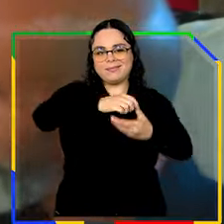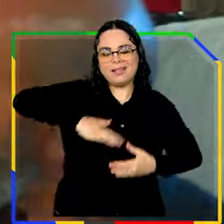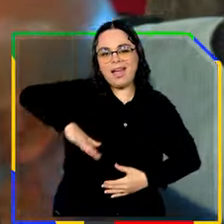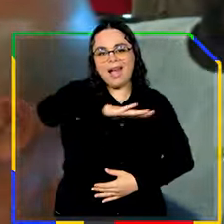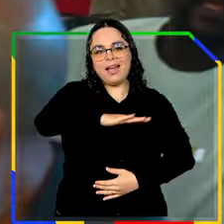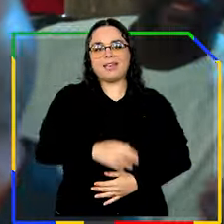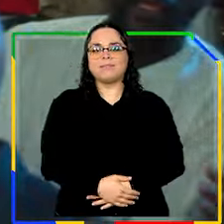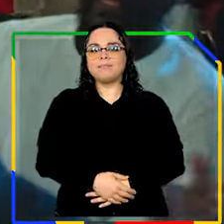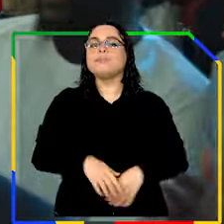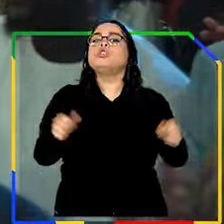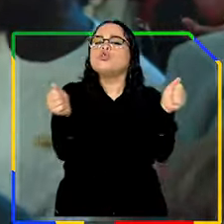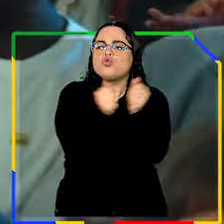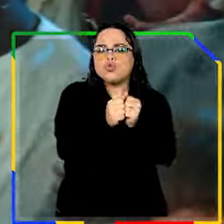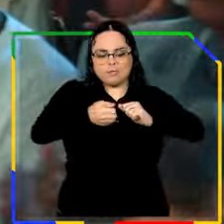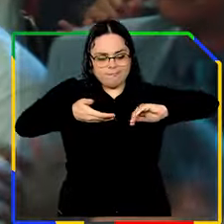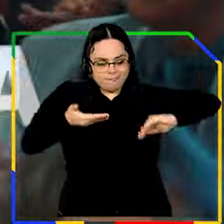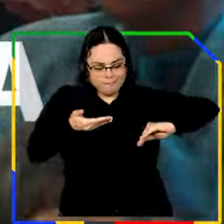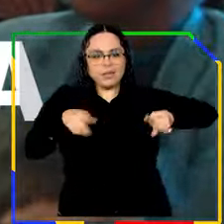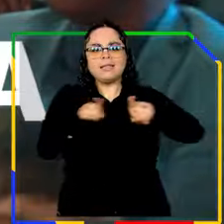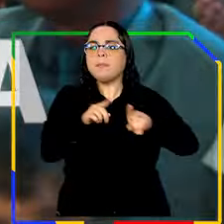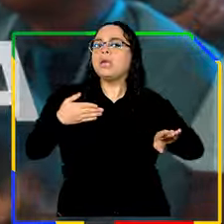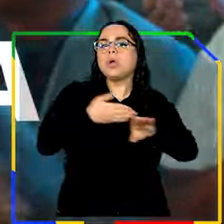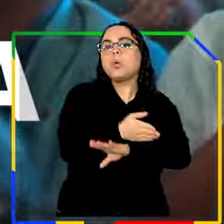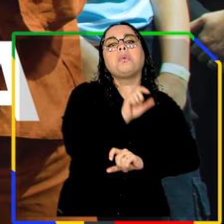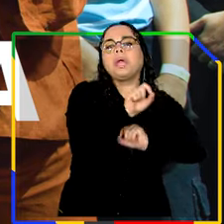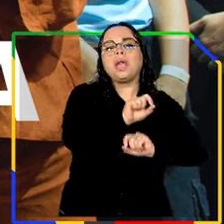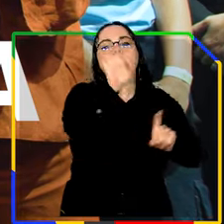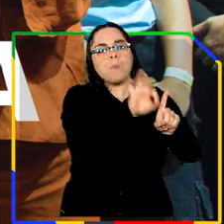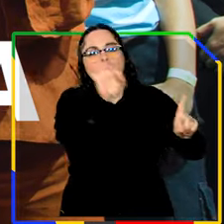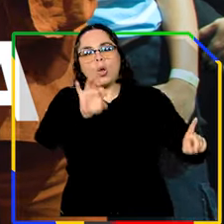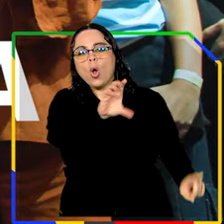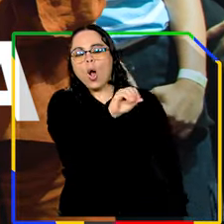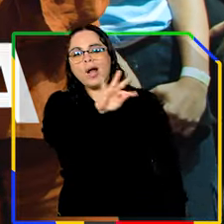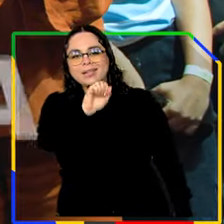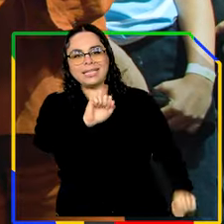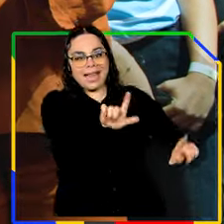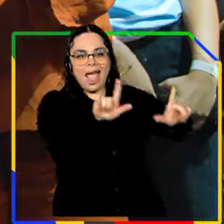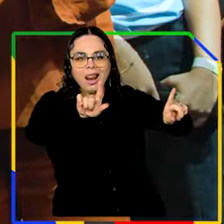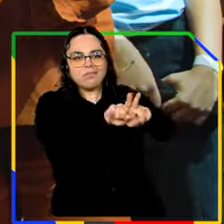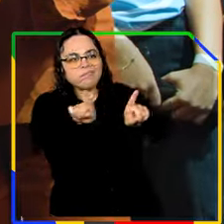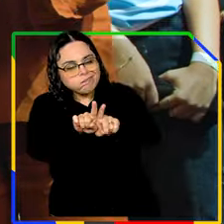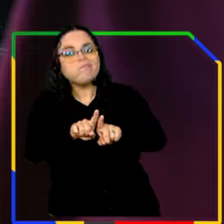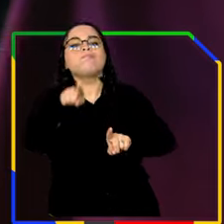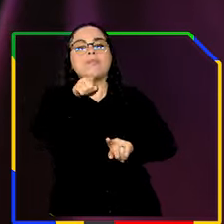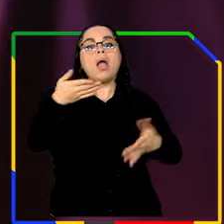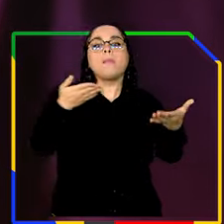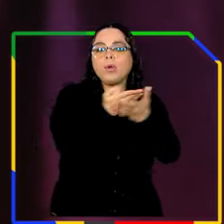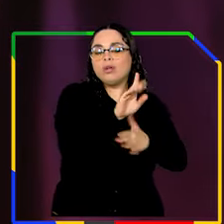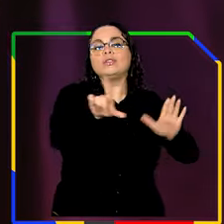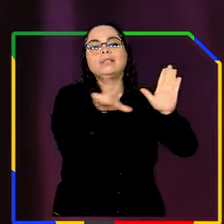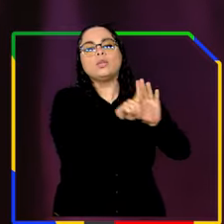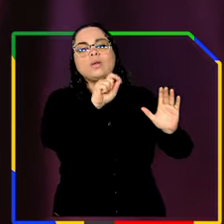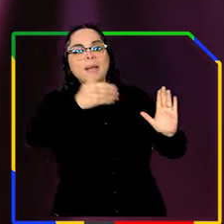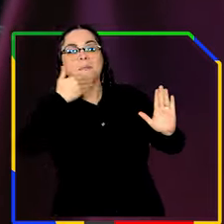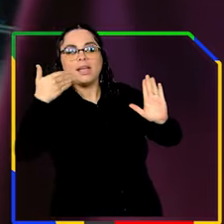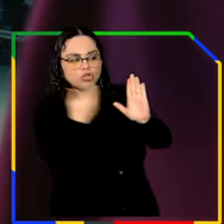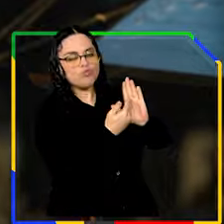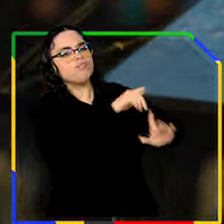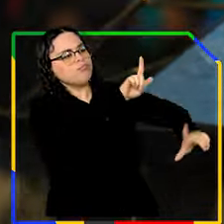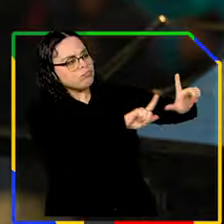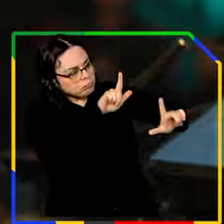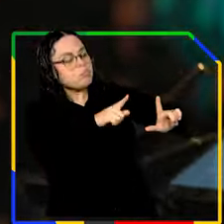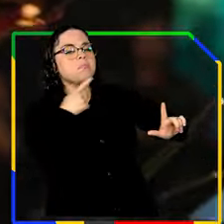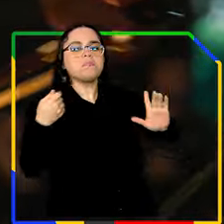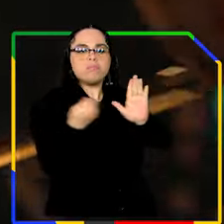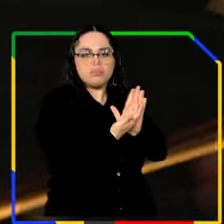Junto ao Congresso Nacional, retomamos a cota de tela e estamos trabalhando para a aprovação da regulamentação do vídeo por demanda.